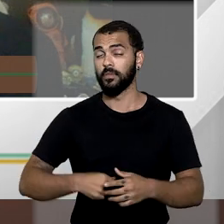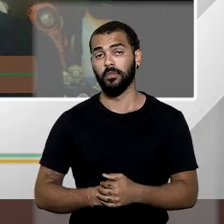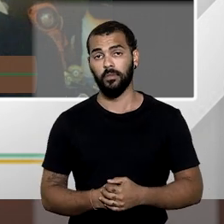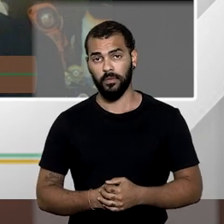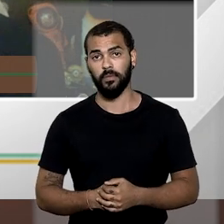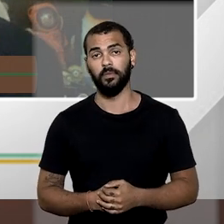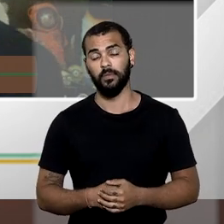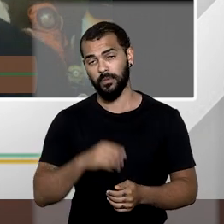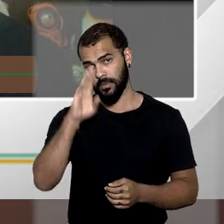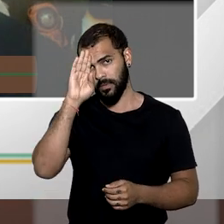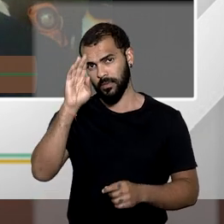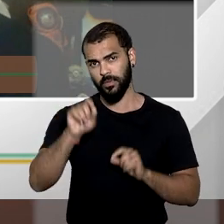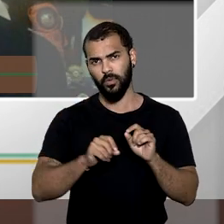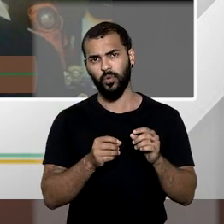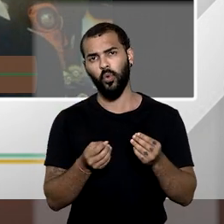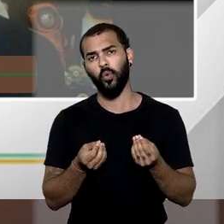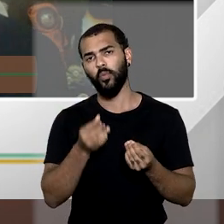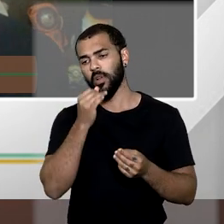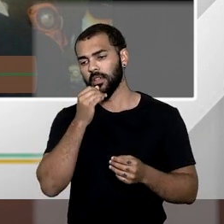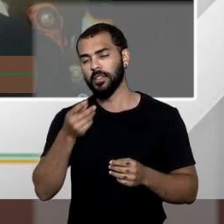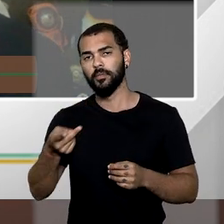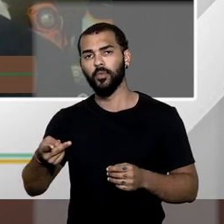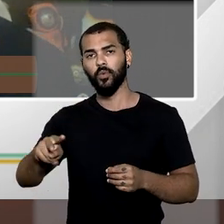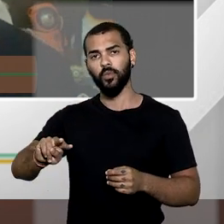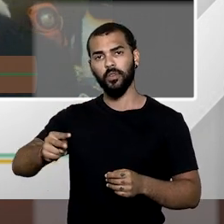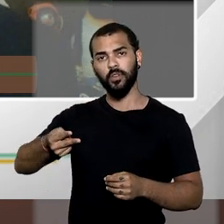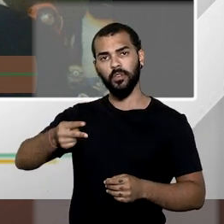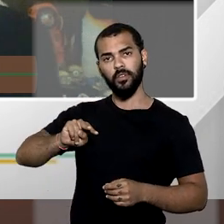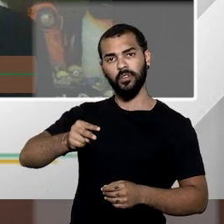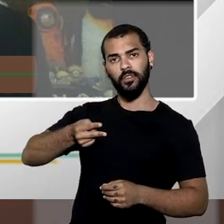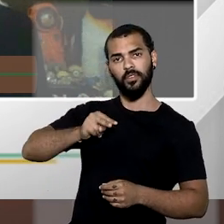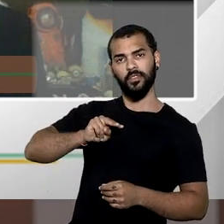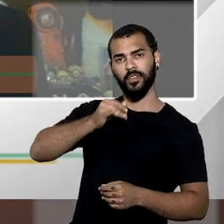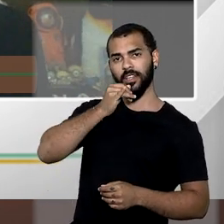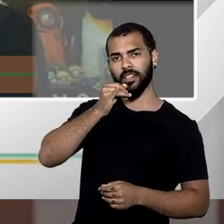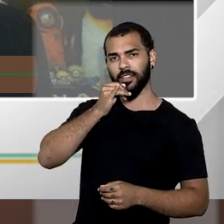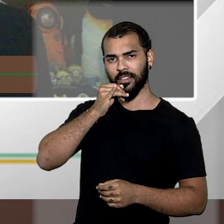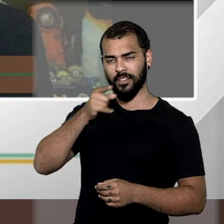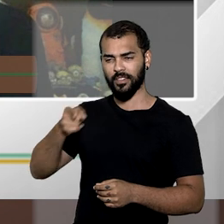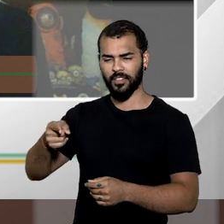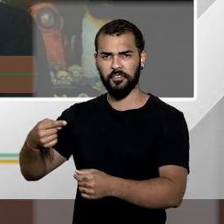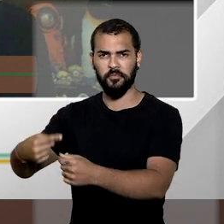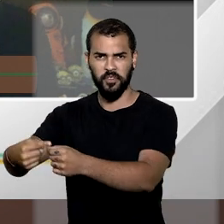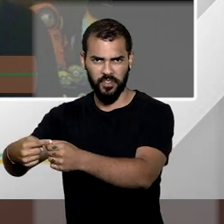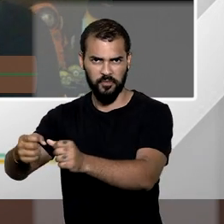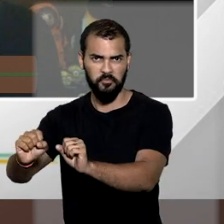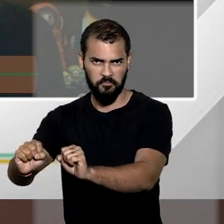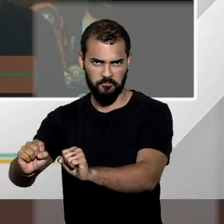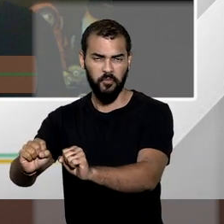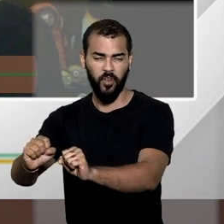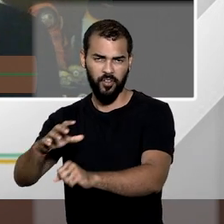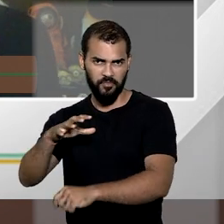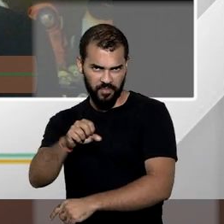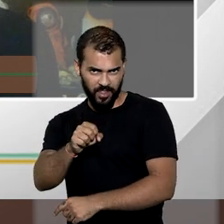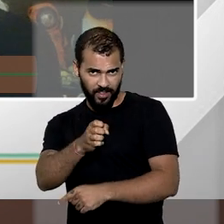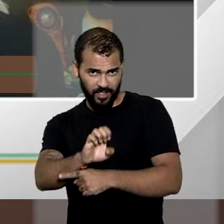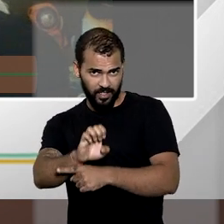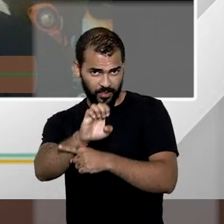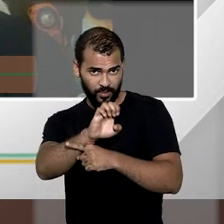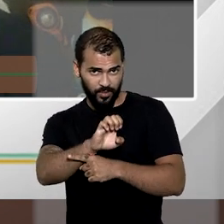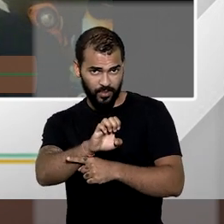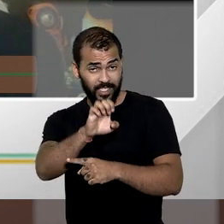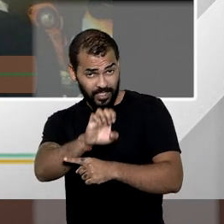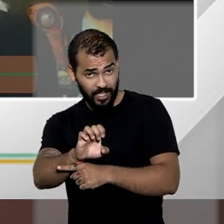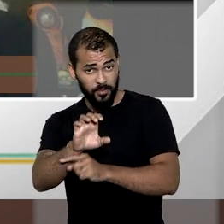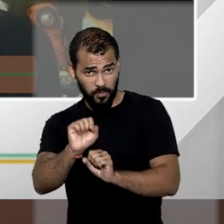doutrina, quanto à escala inversa. Ou seja, o município poderia desapropriar um bem estadual? O